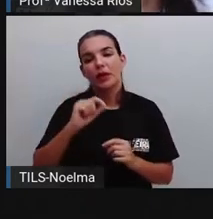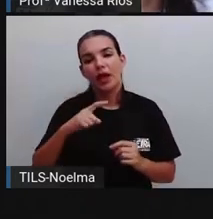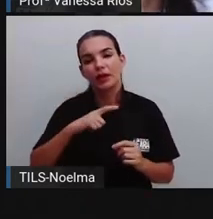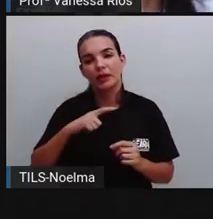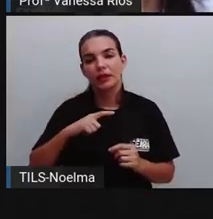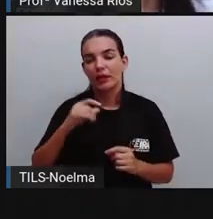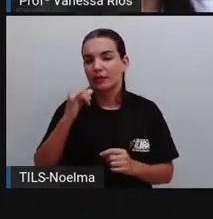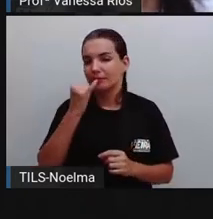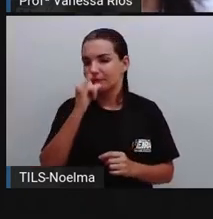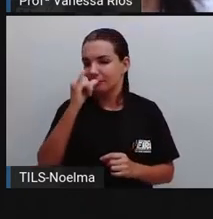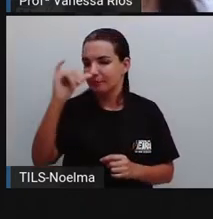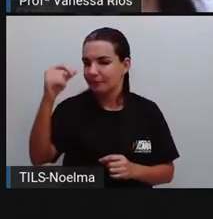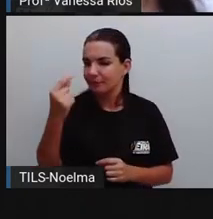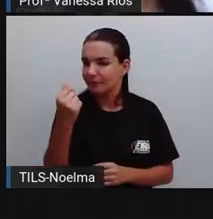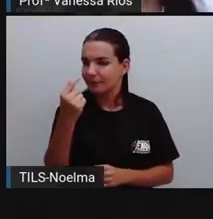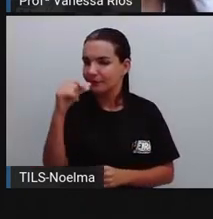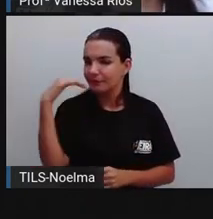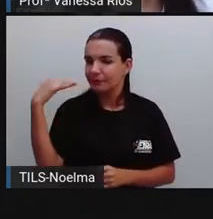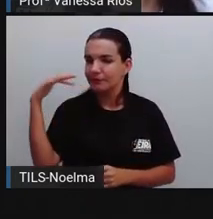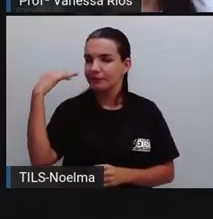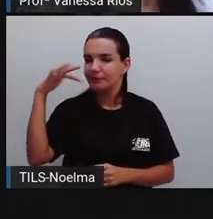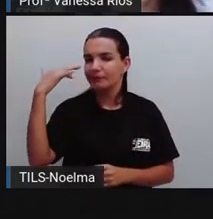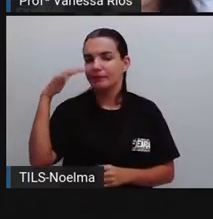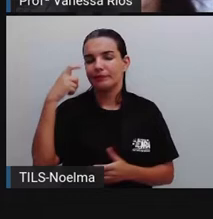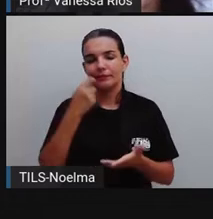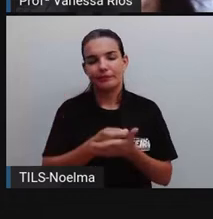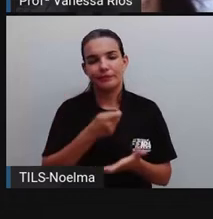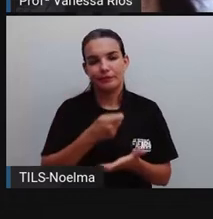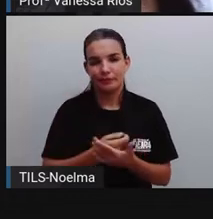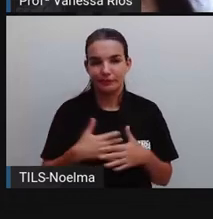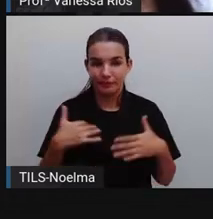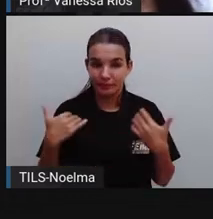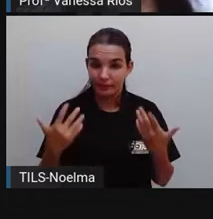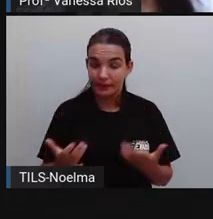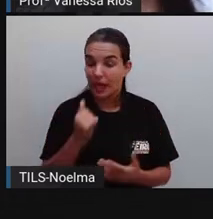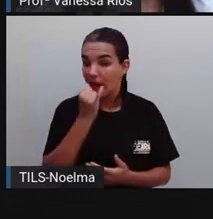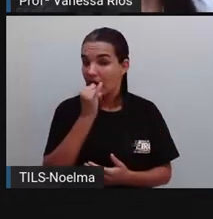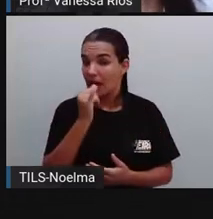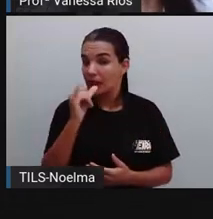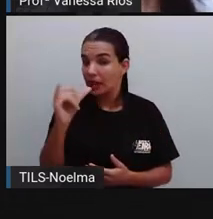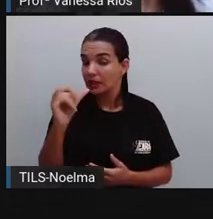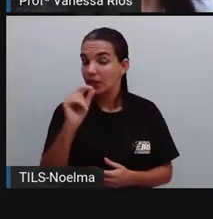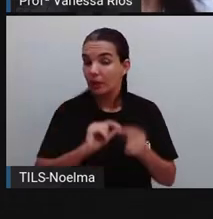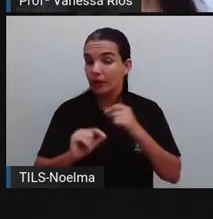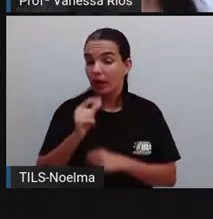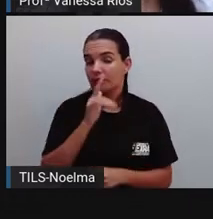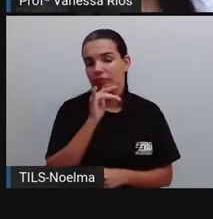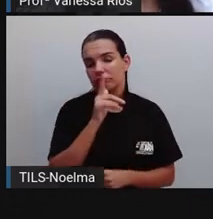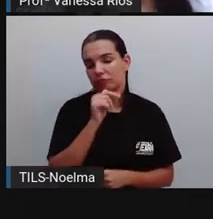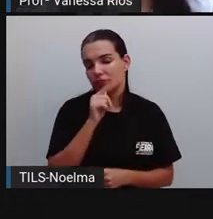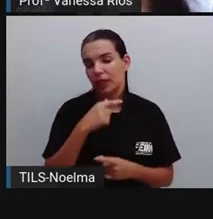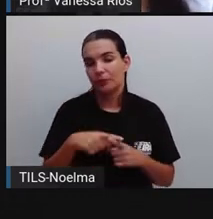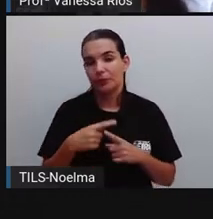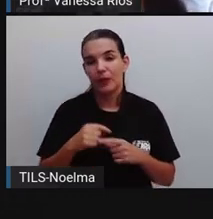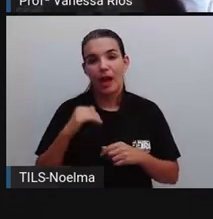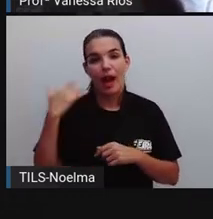contas de energia elétrica, elas têm aumentado o seu valor. A energia elétrica nos últimos tempos tem se tornado cada vez mais